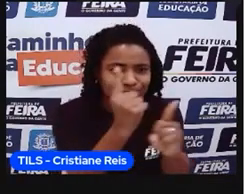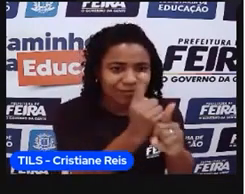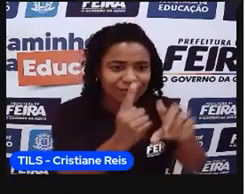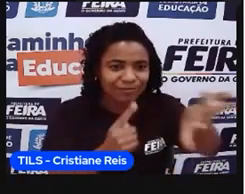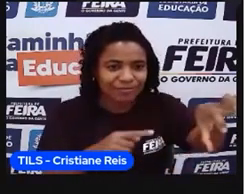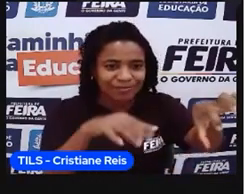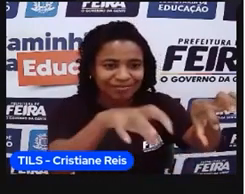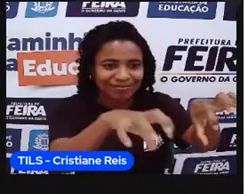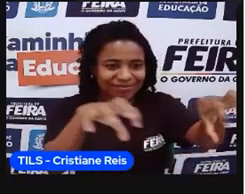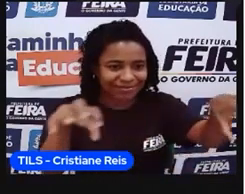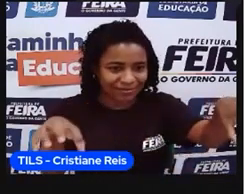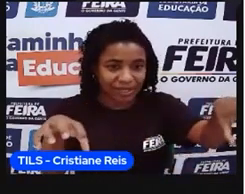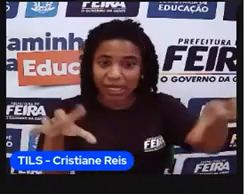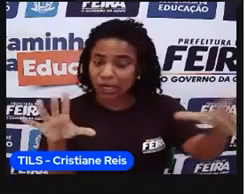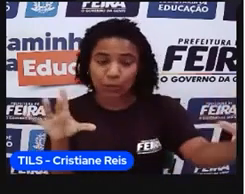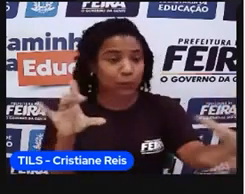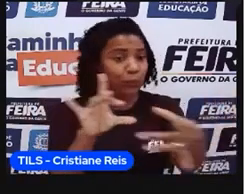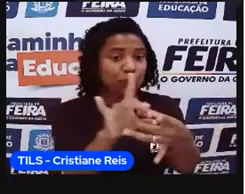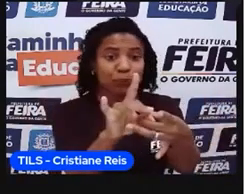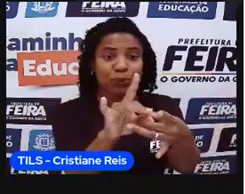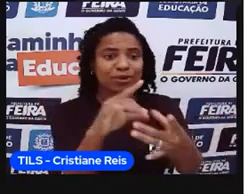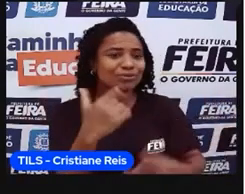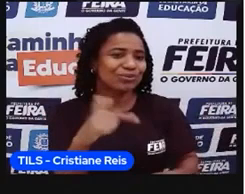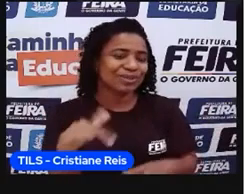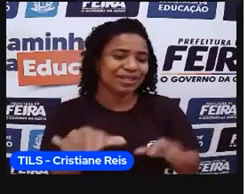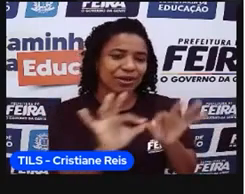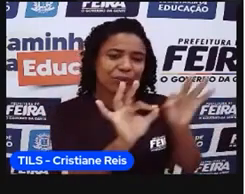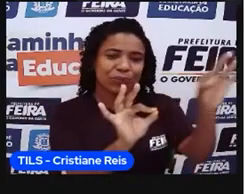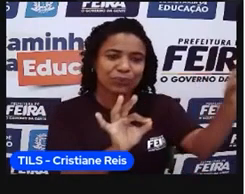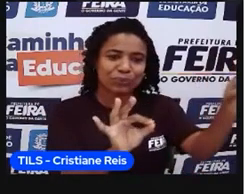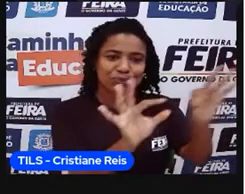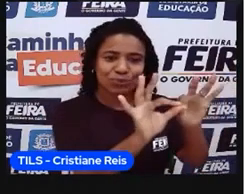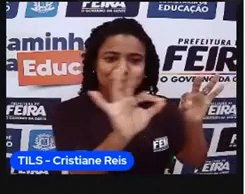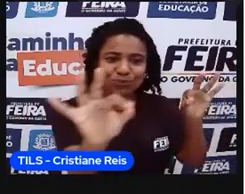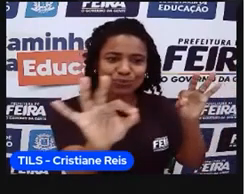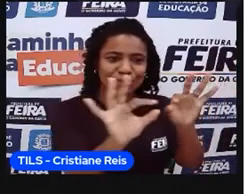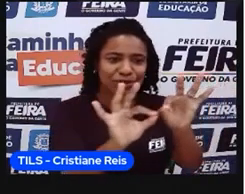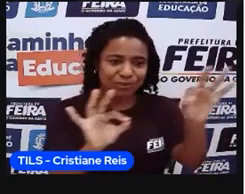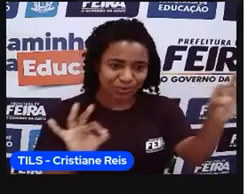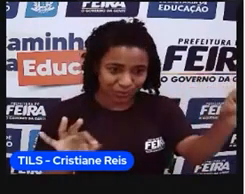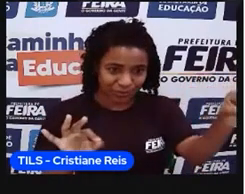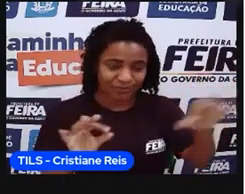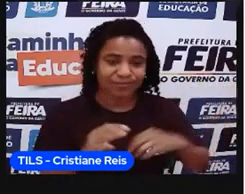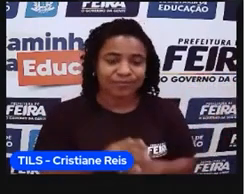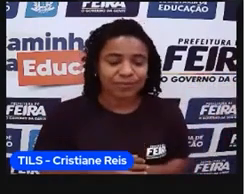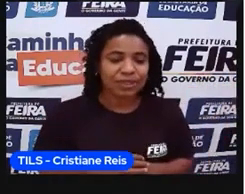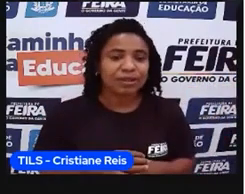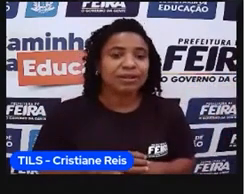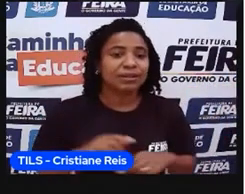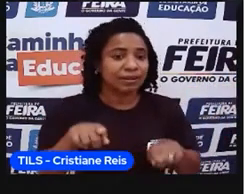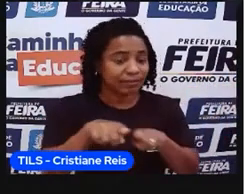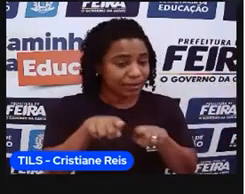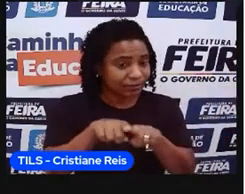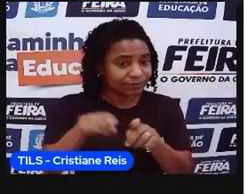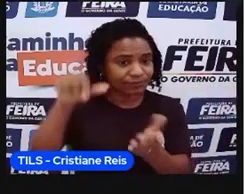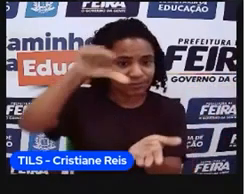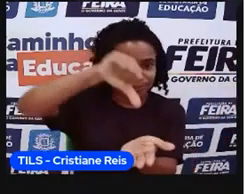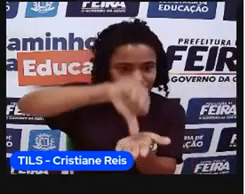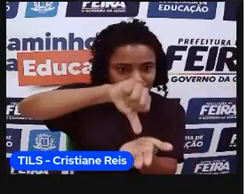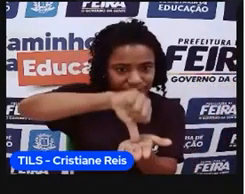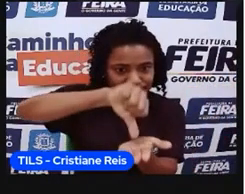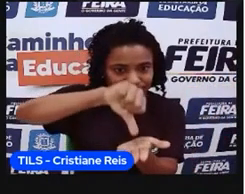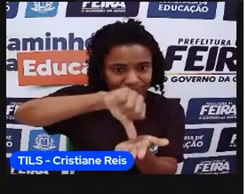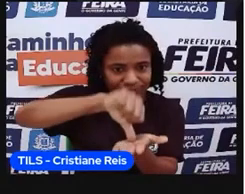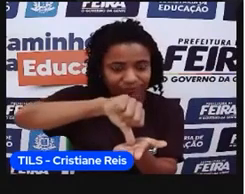elas não são, né, interligadas. E qual é a característica, né, que a gente vai ter aí? A mudança da sede do governo, né, que antes a gente tava